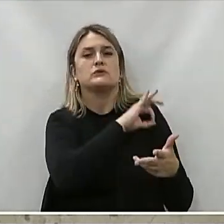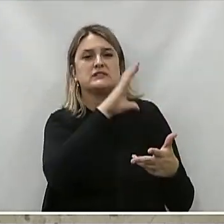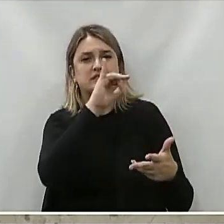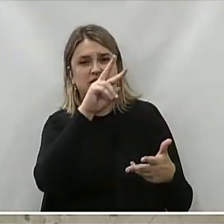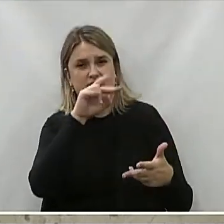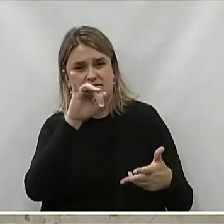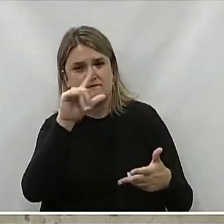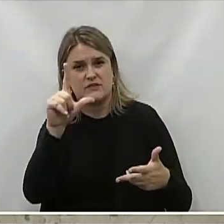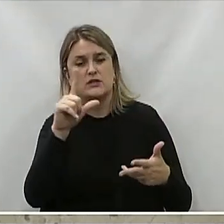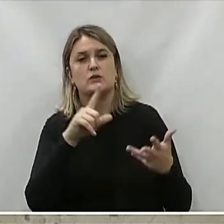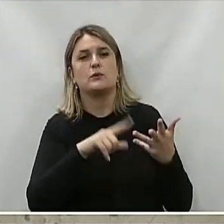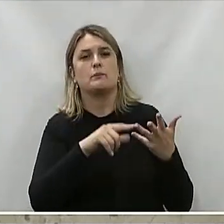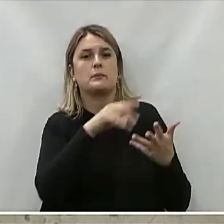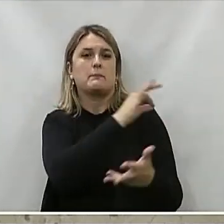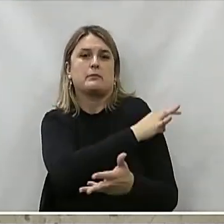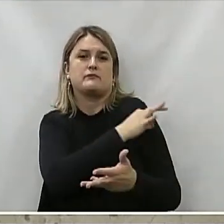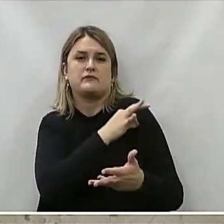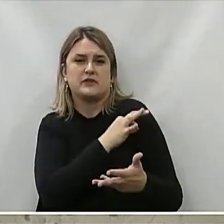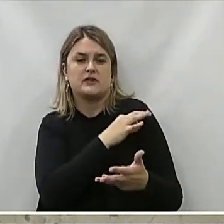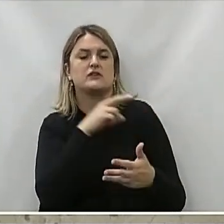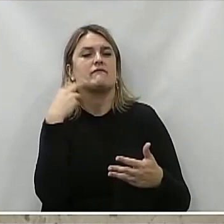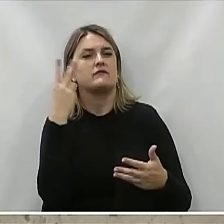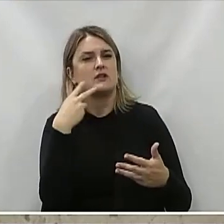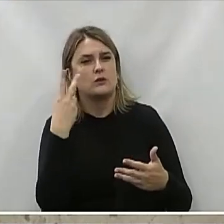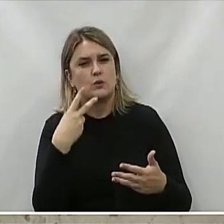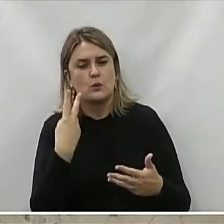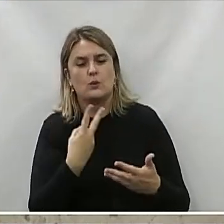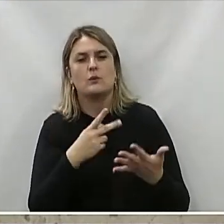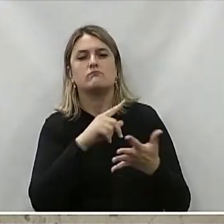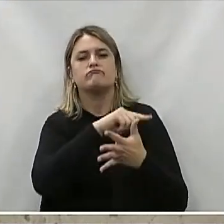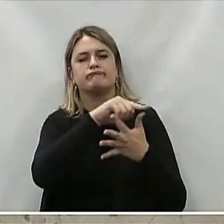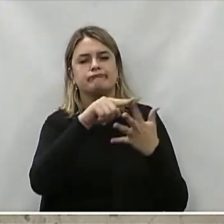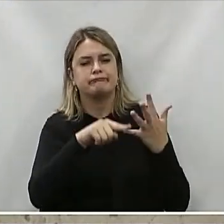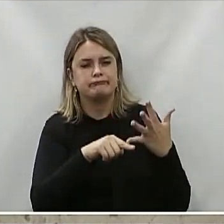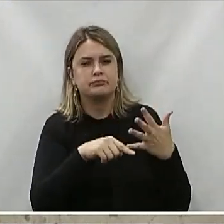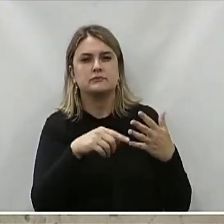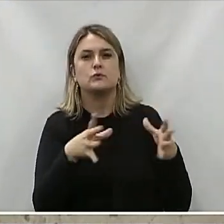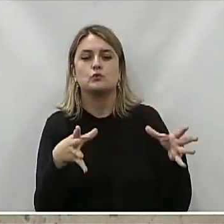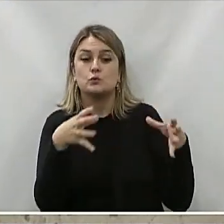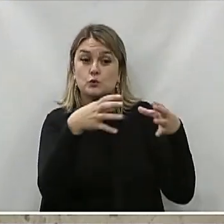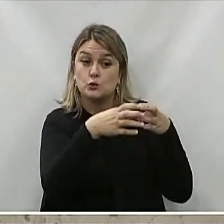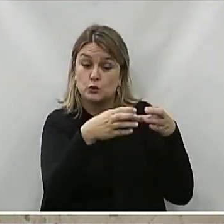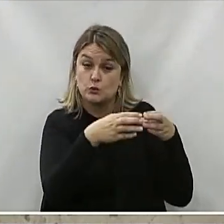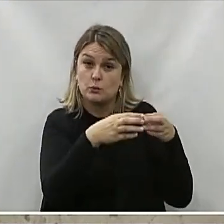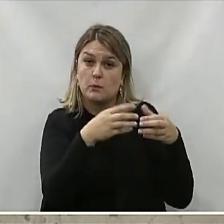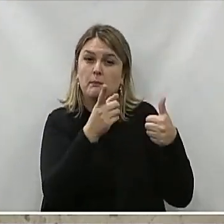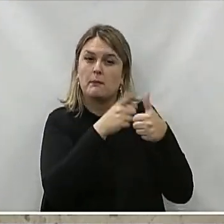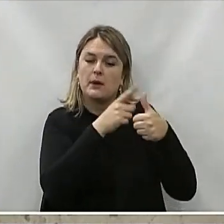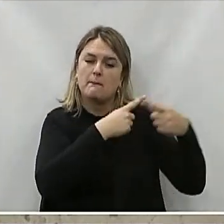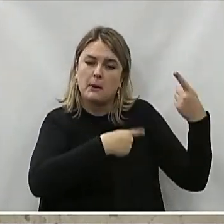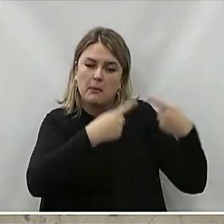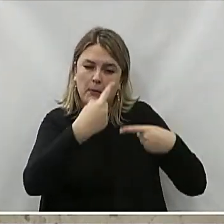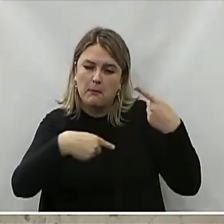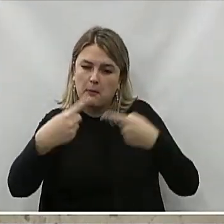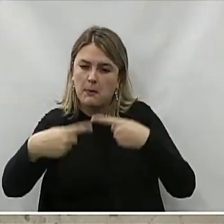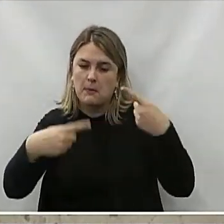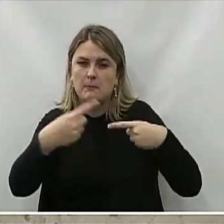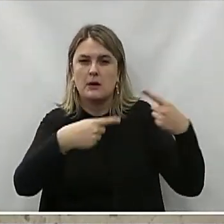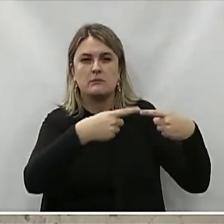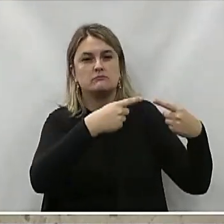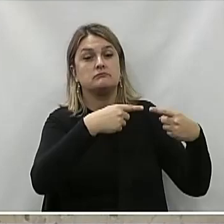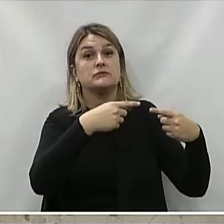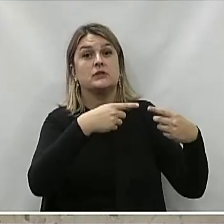civil O nosso prefeito Vereadores Desta casa Montar sim um comitê Um comitê E uma rede